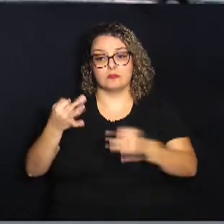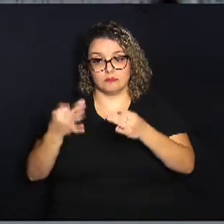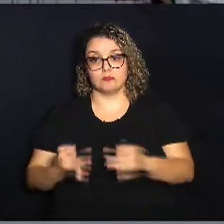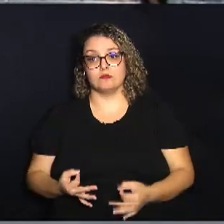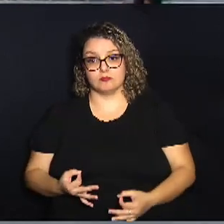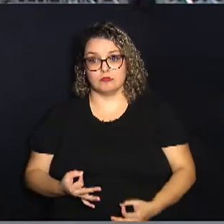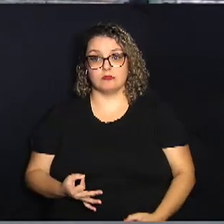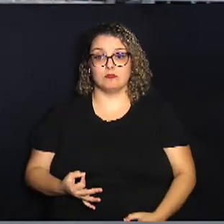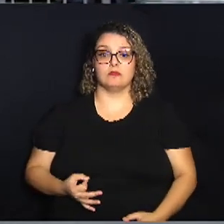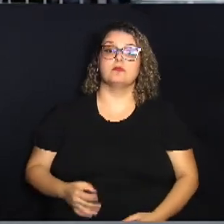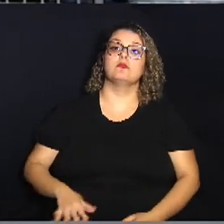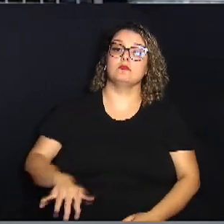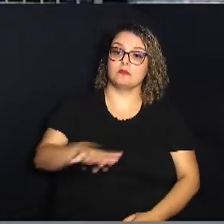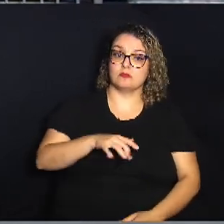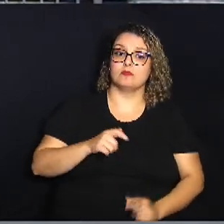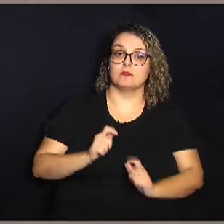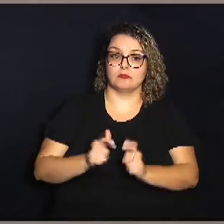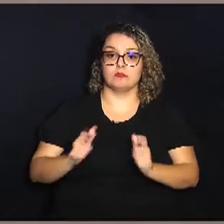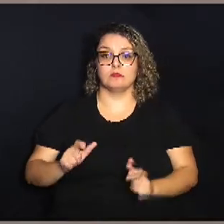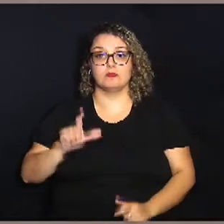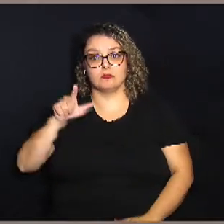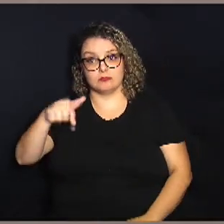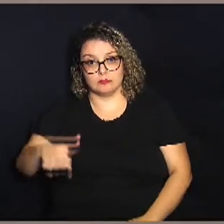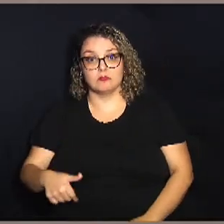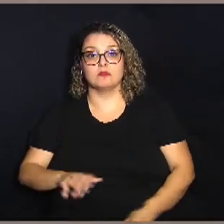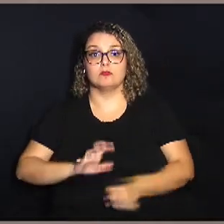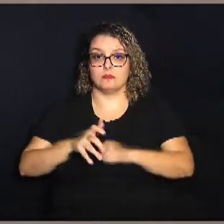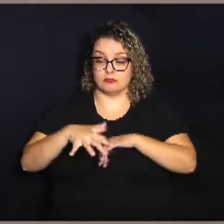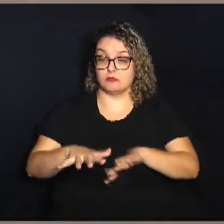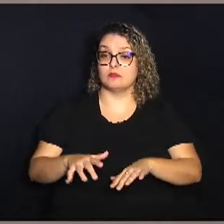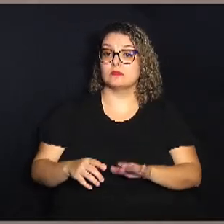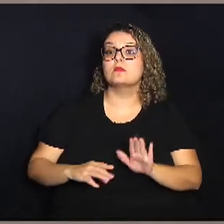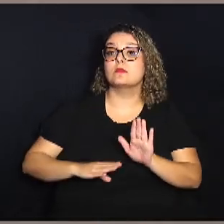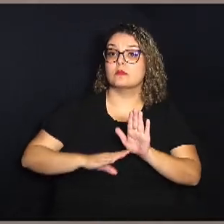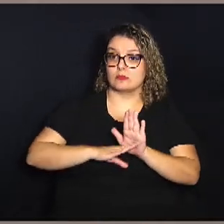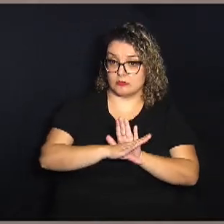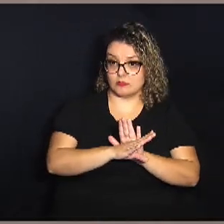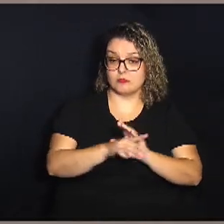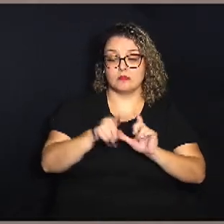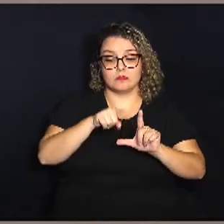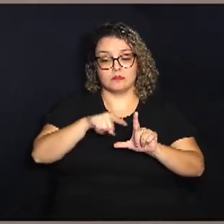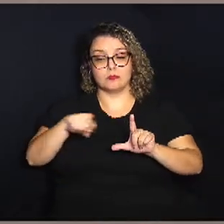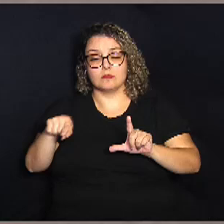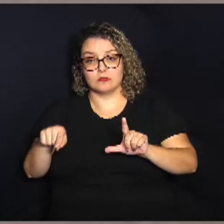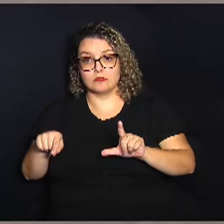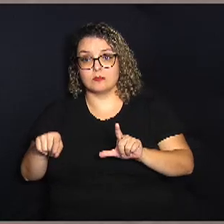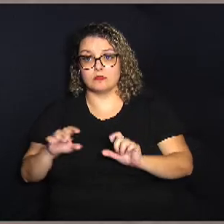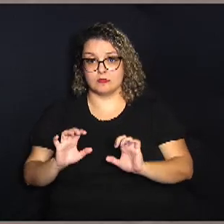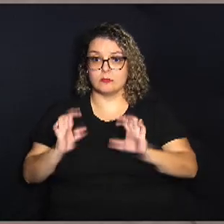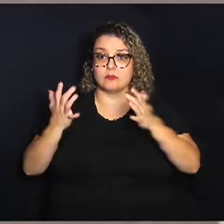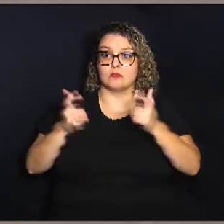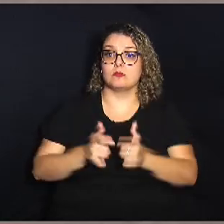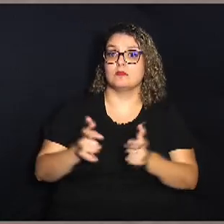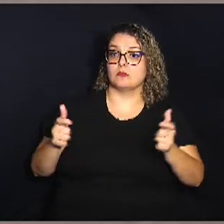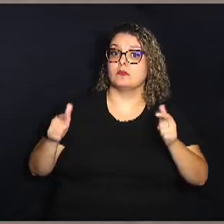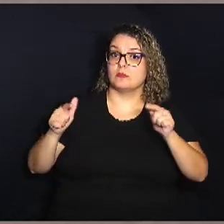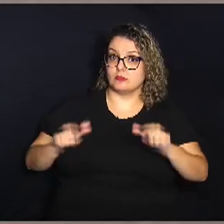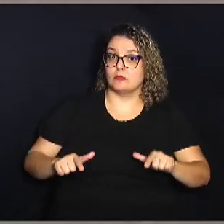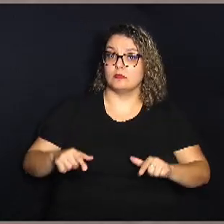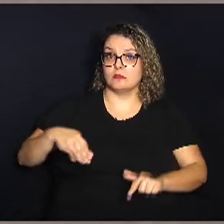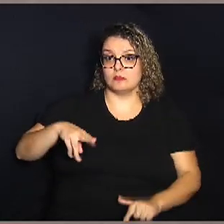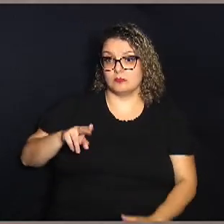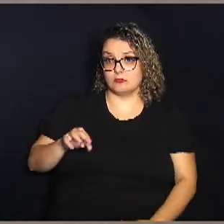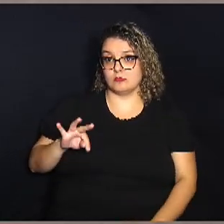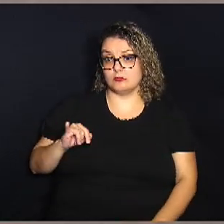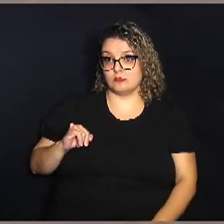setor que mais cresce no pós-pandemia. Um indicativo do crescimento do setor de eventos é que um dos maiores espaços multiuso